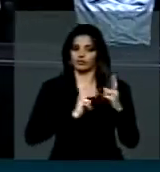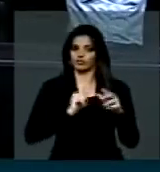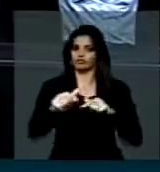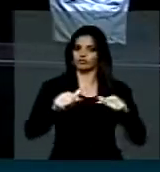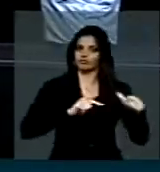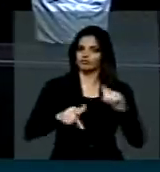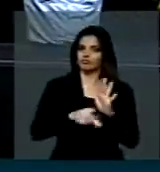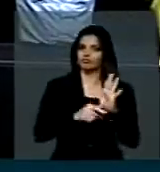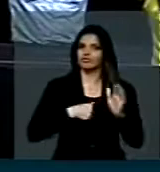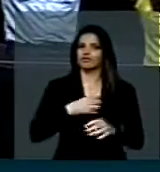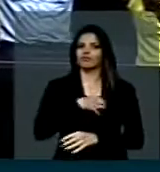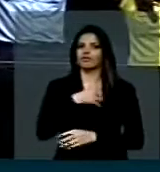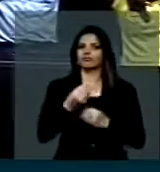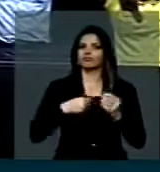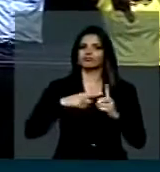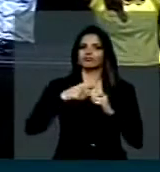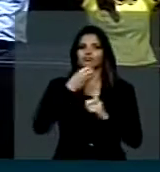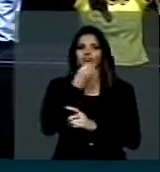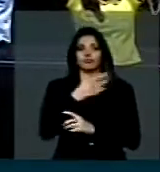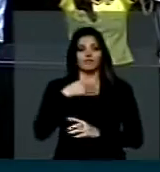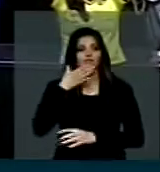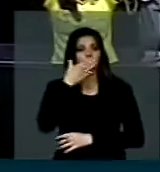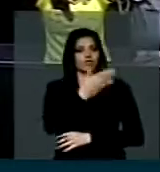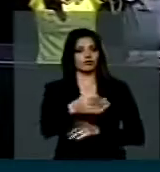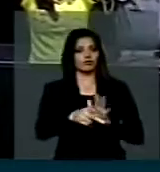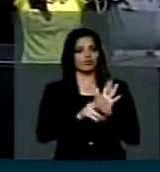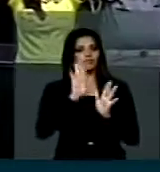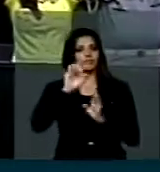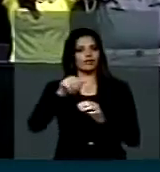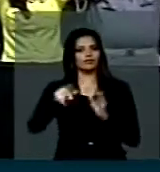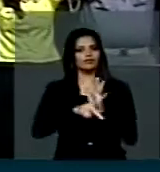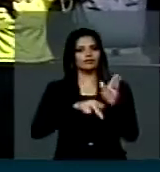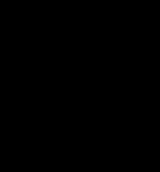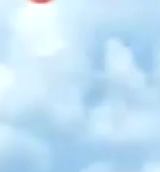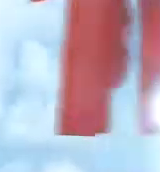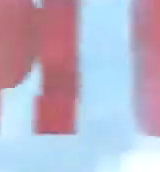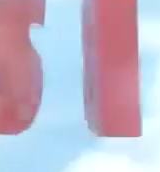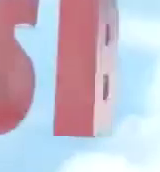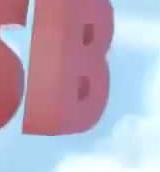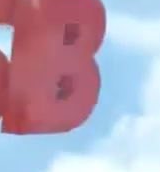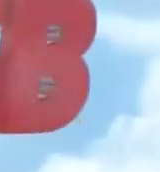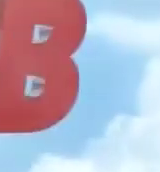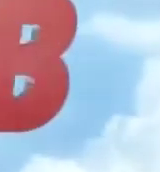De forma positiva, de forma favorável para o bem do Brasil Muito obrigado, Senhor Presidente